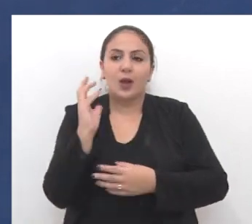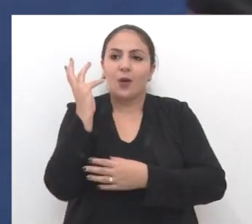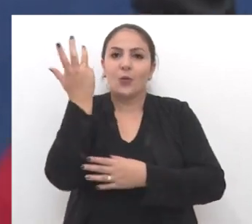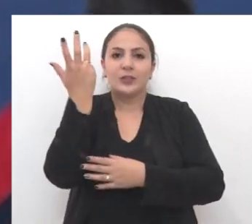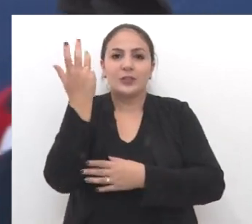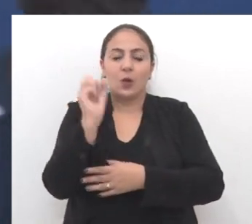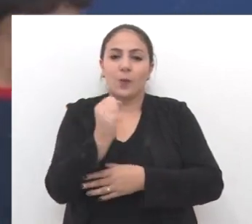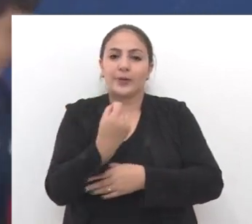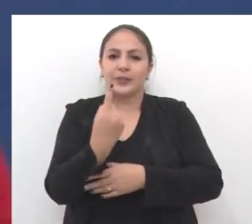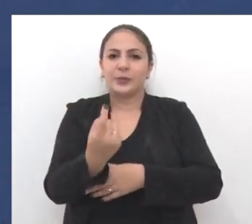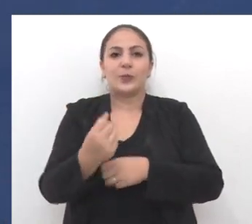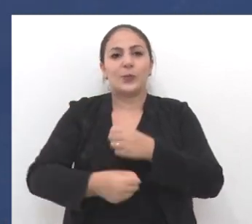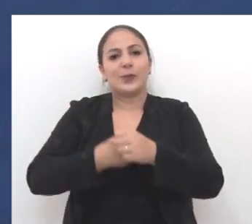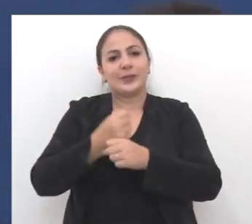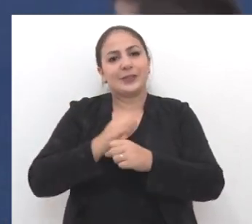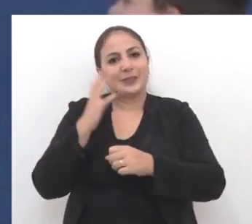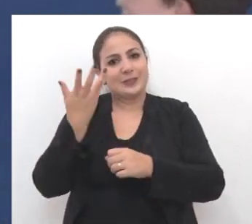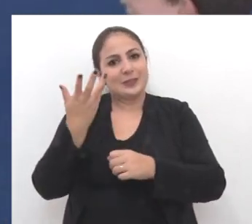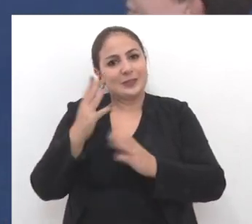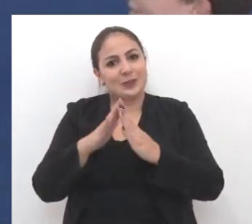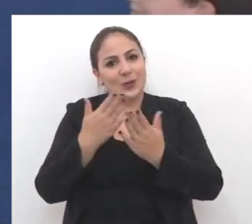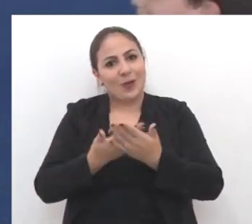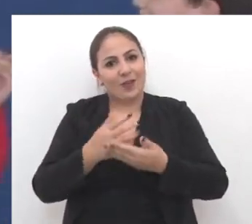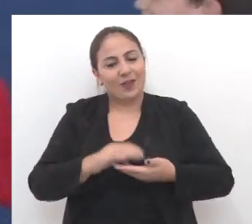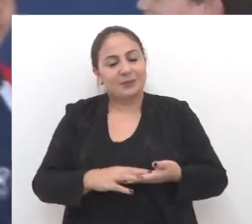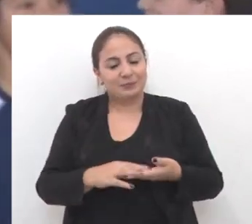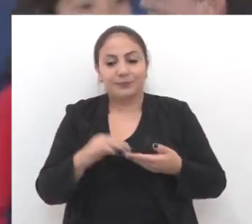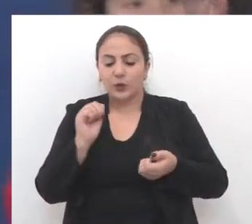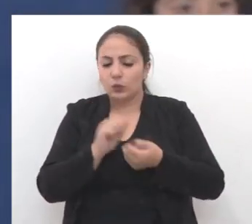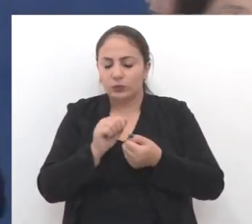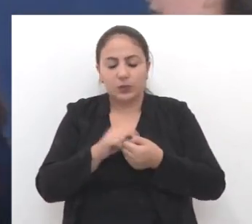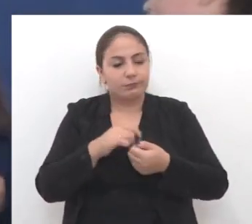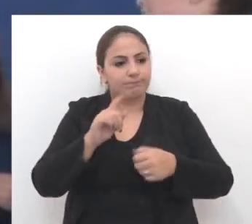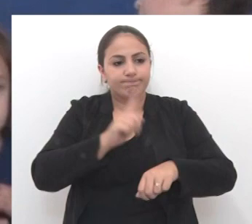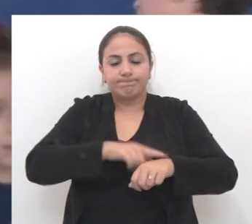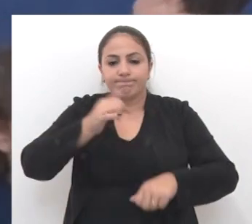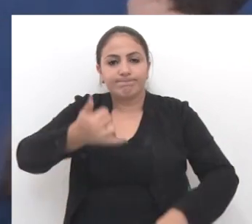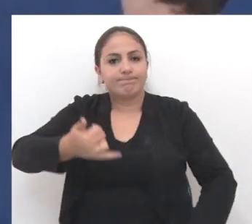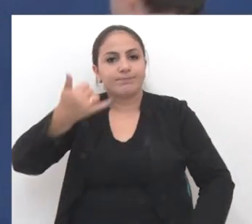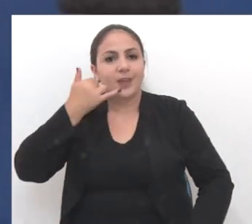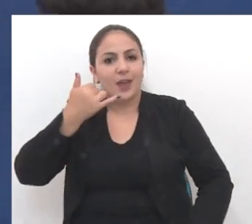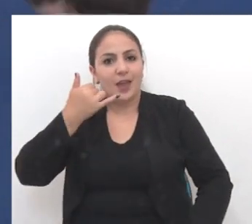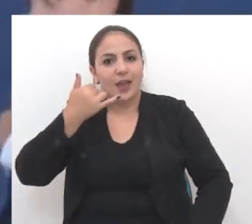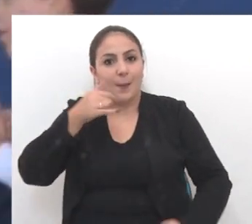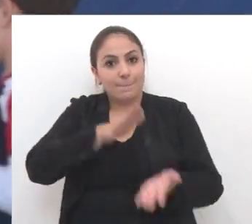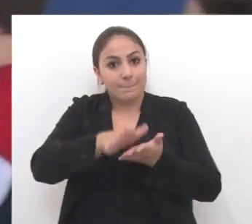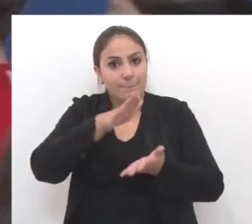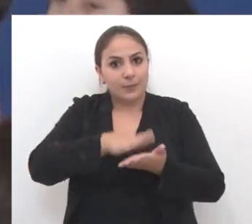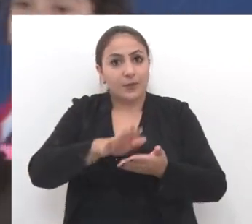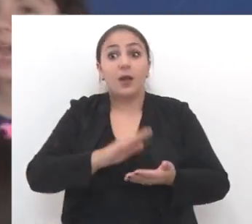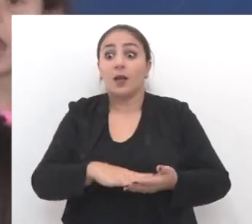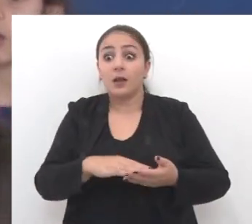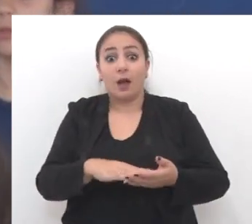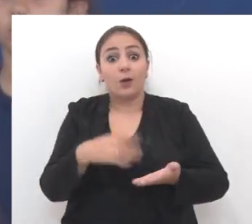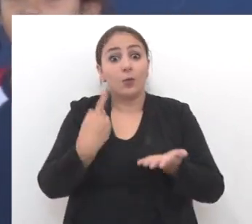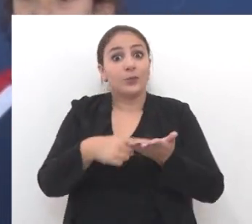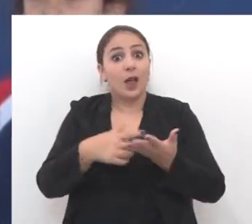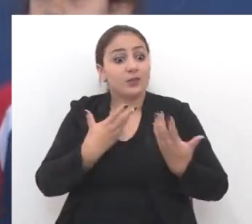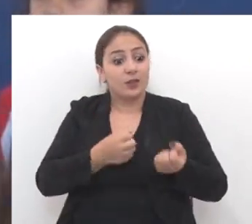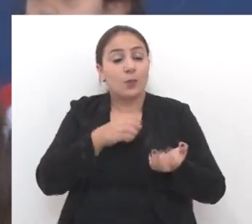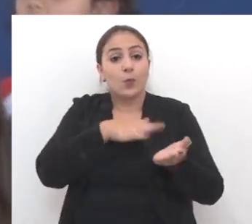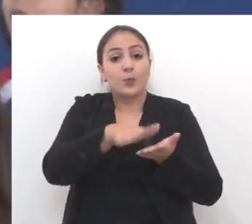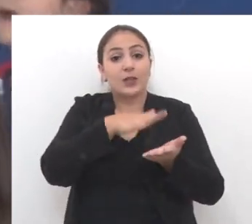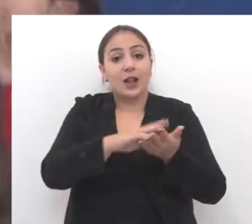acontecimentos durante esses 81 anos da escola. E junto ali já ligamos para uma editora, e eles vão publicar esse livro,